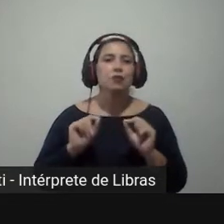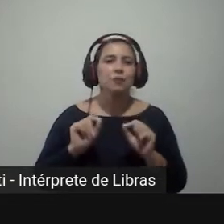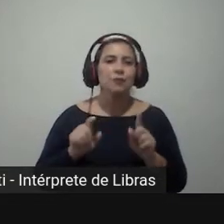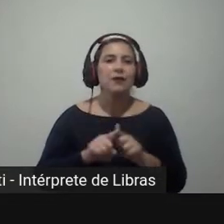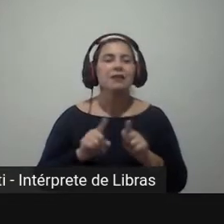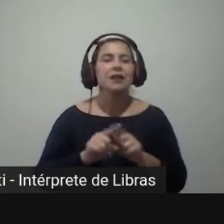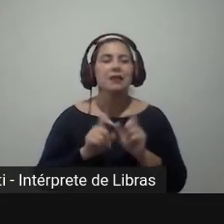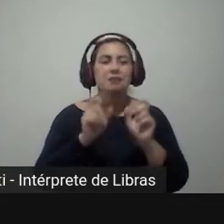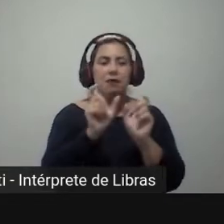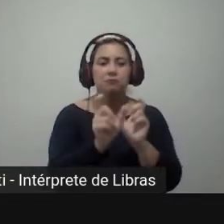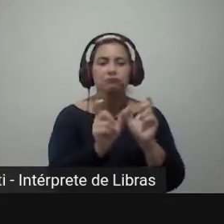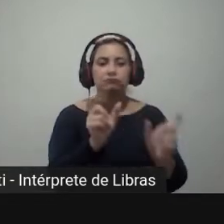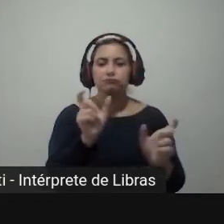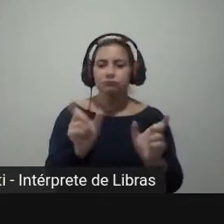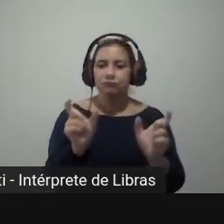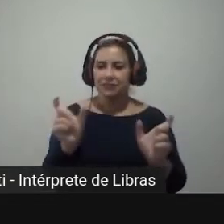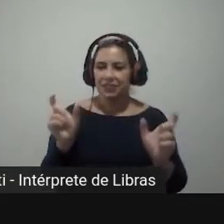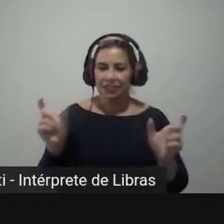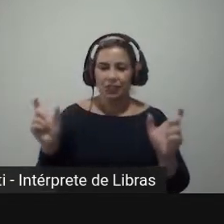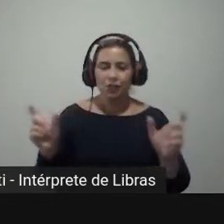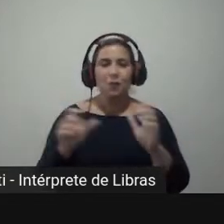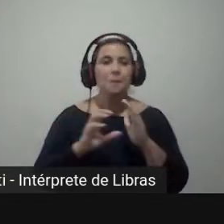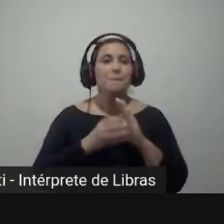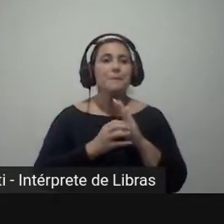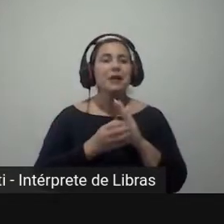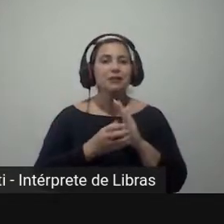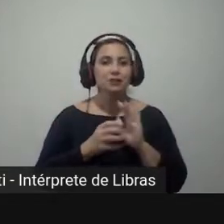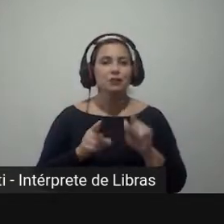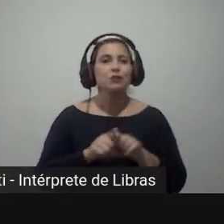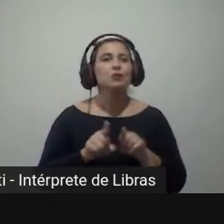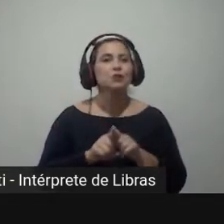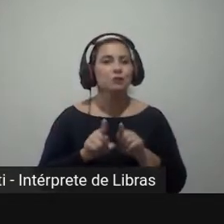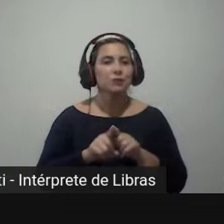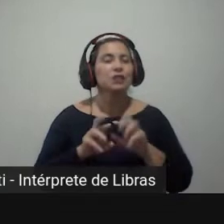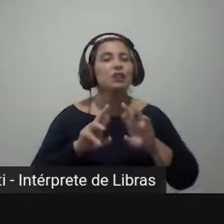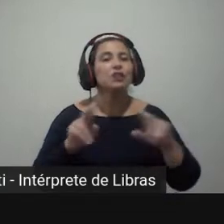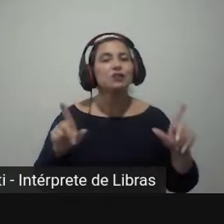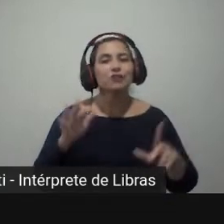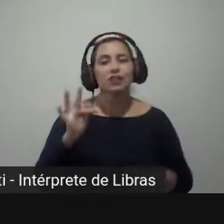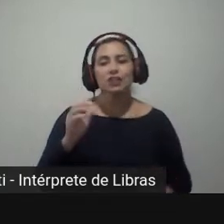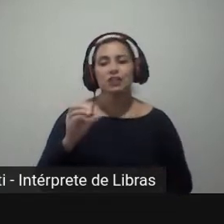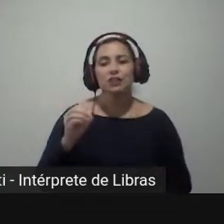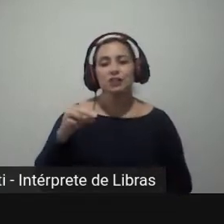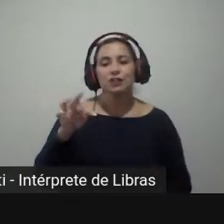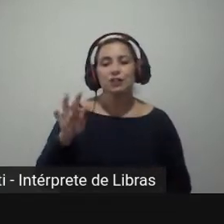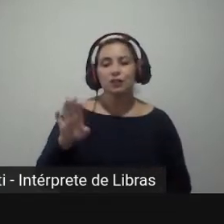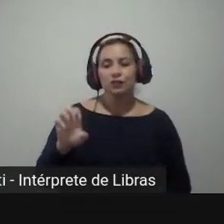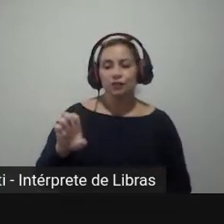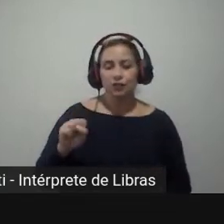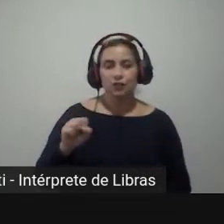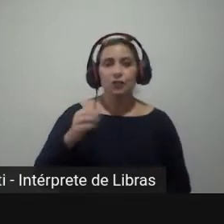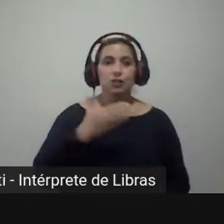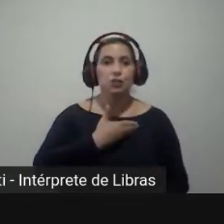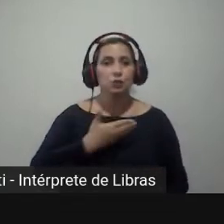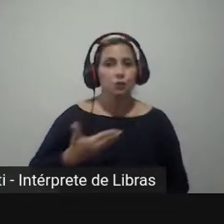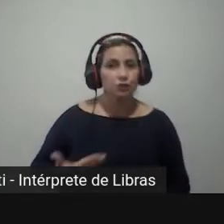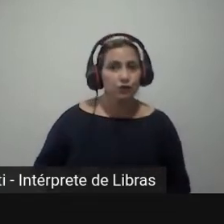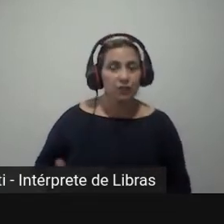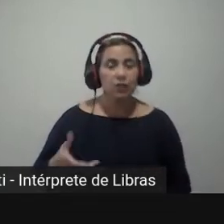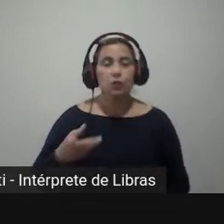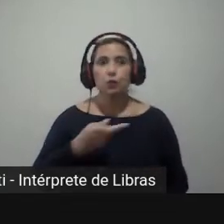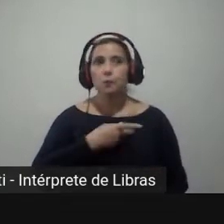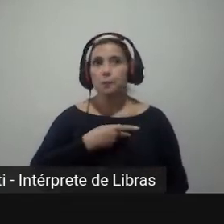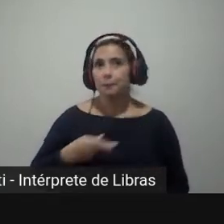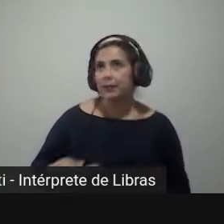da fragmentação partidária, mas também através de diferentes fontes, tanto o governador quanto o presidente e até o prefeito